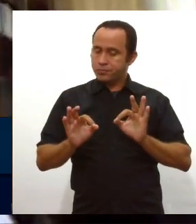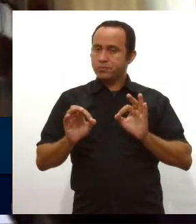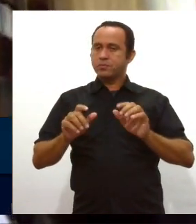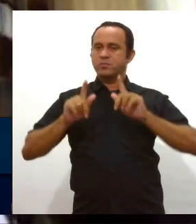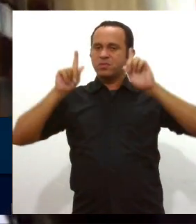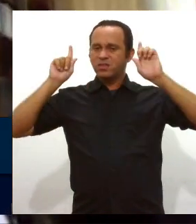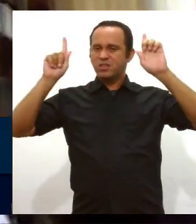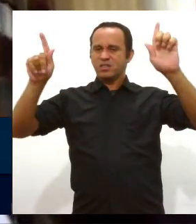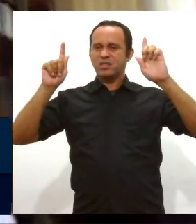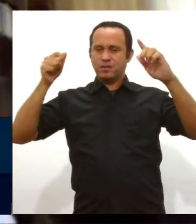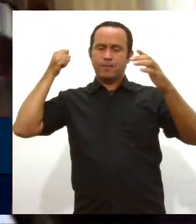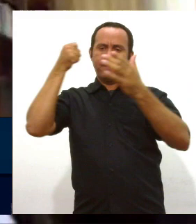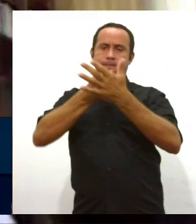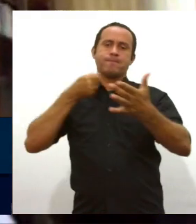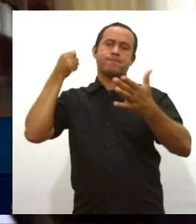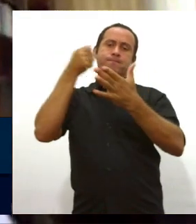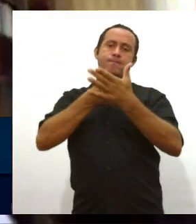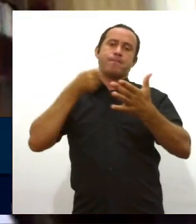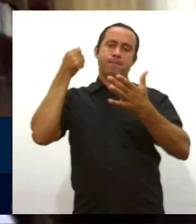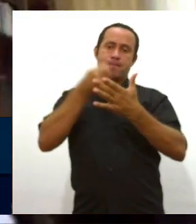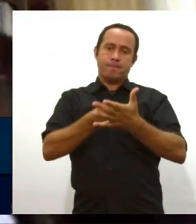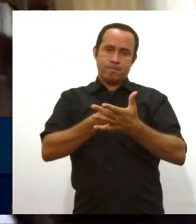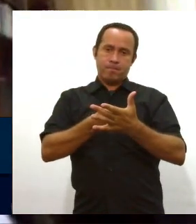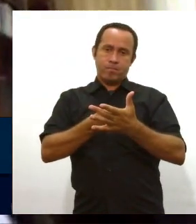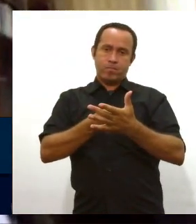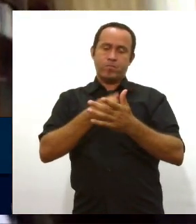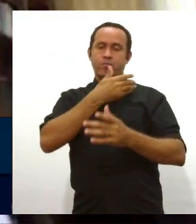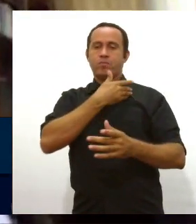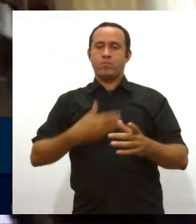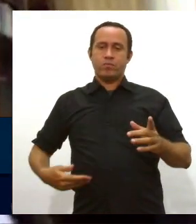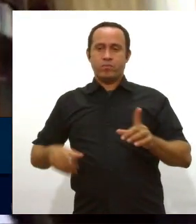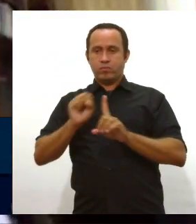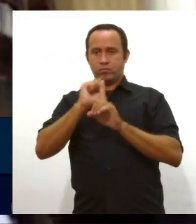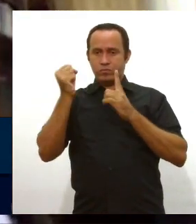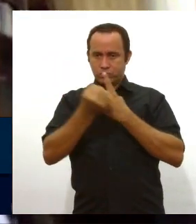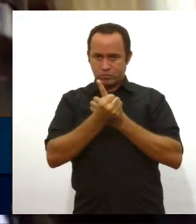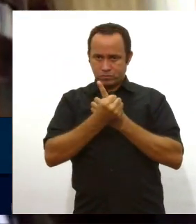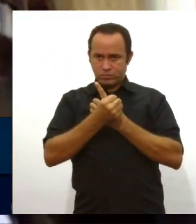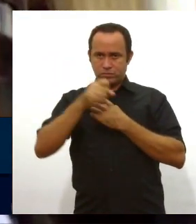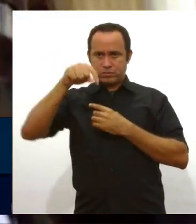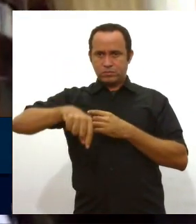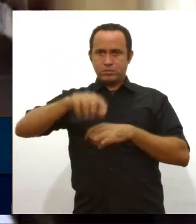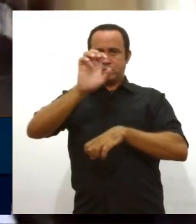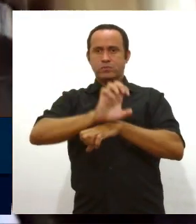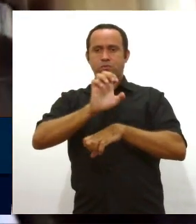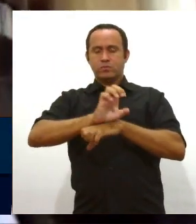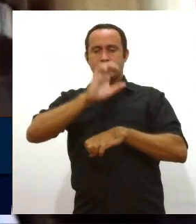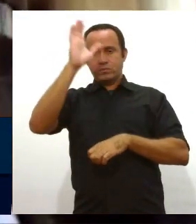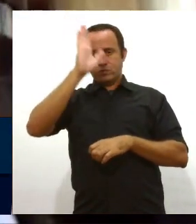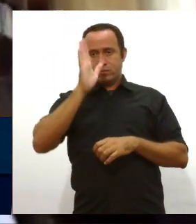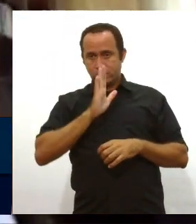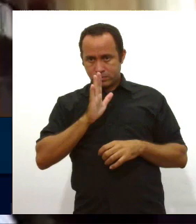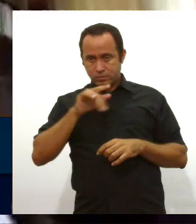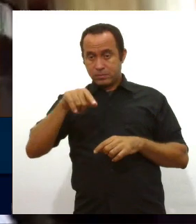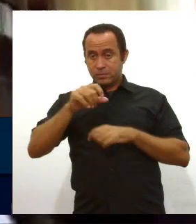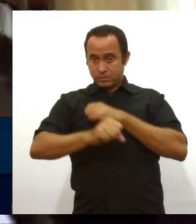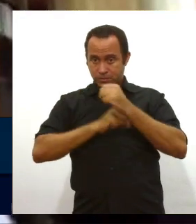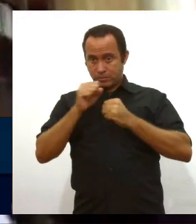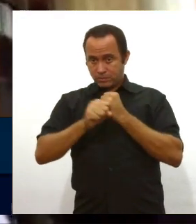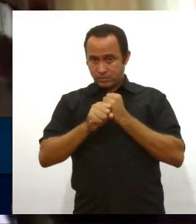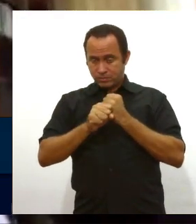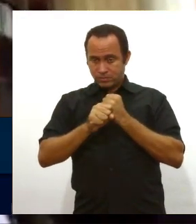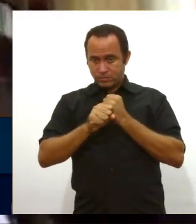protesto e ação dos movimentos sociais em nossa cidade, em nosso estado e no Brasil. Este ano, o Grito dos